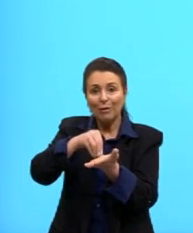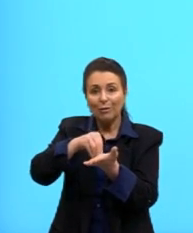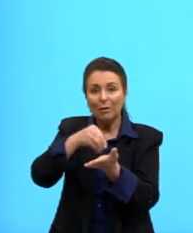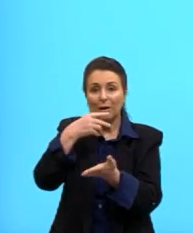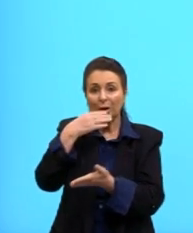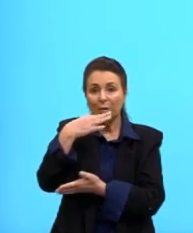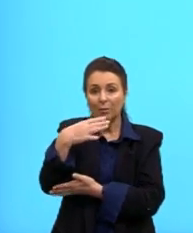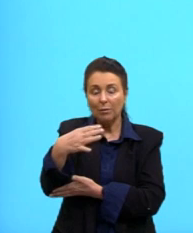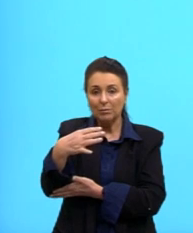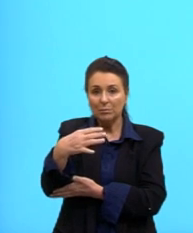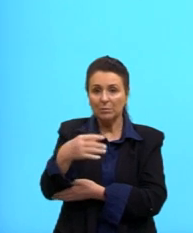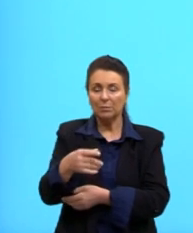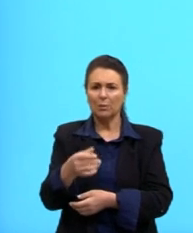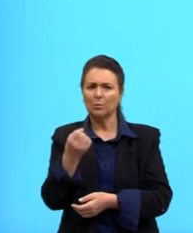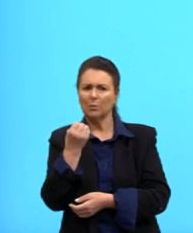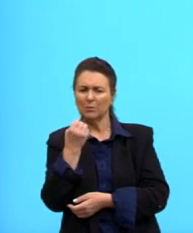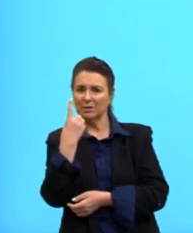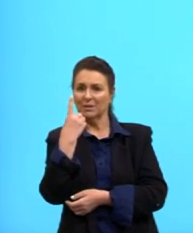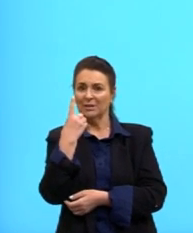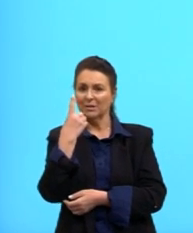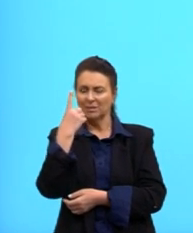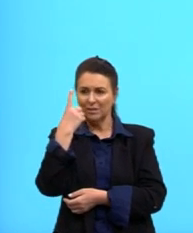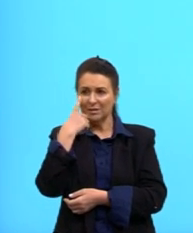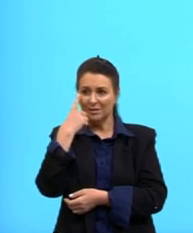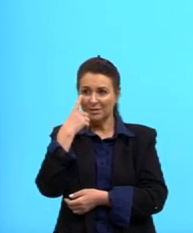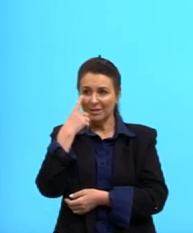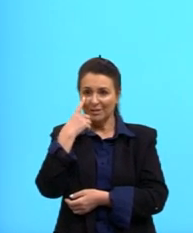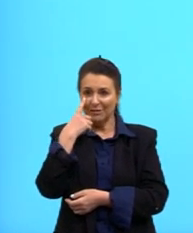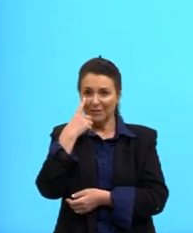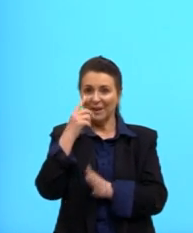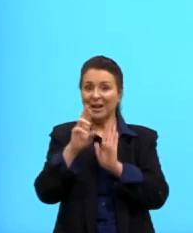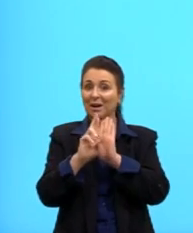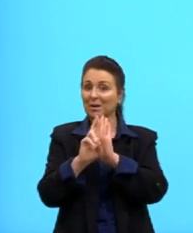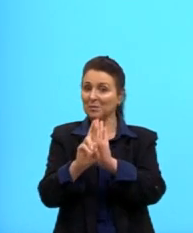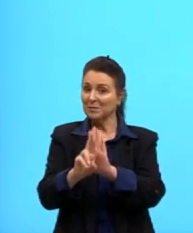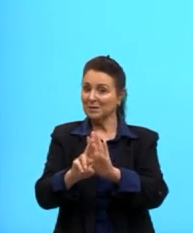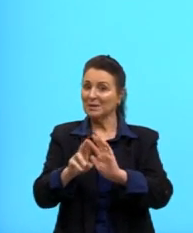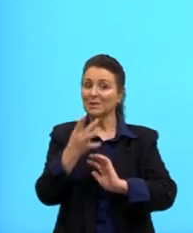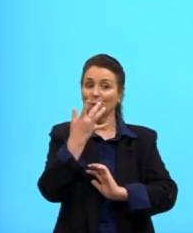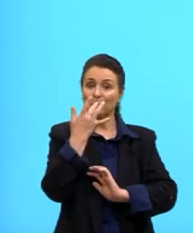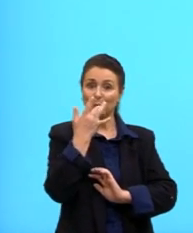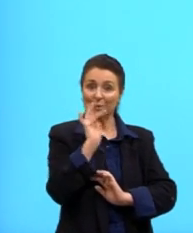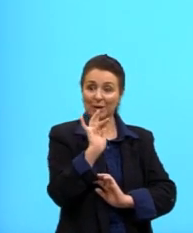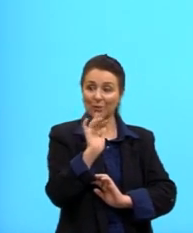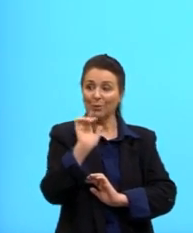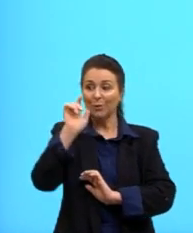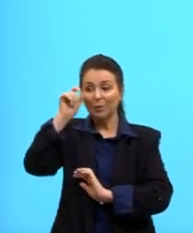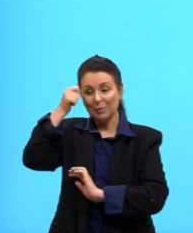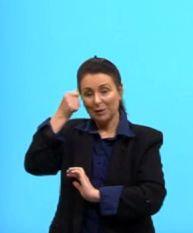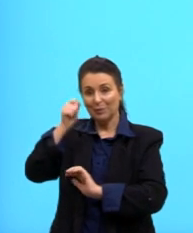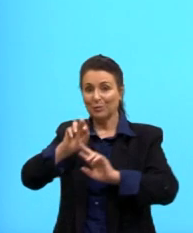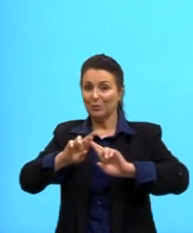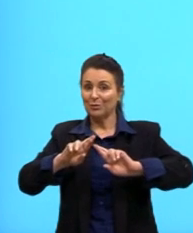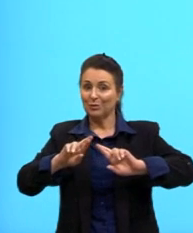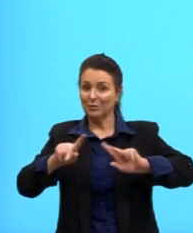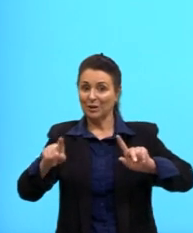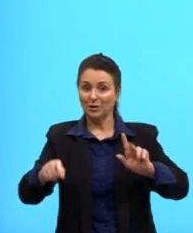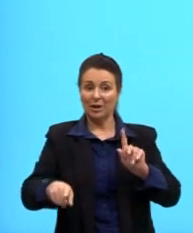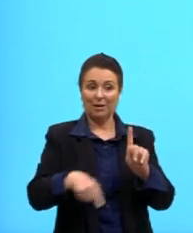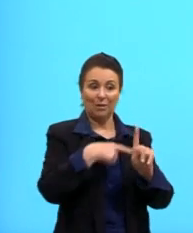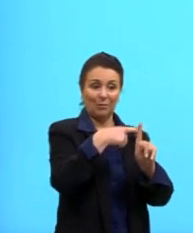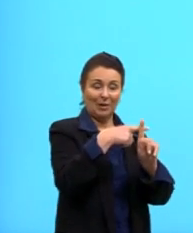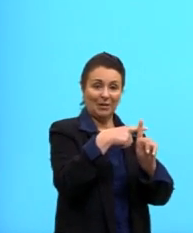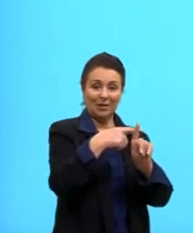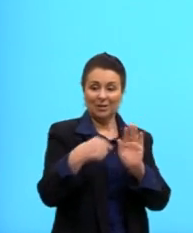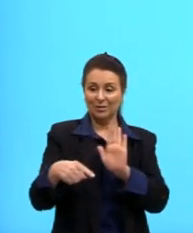estranhe, né, se em algum momento vocês verem também essa representação aqui. Ela está no sistema de subtração de cores.